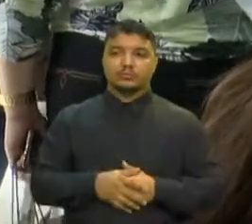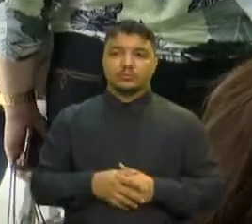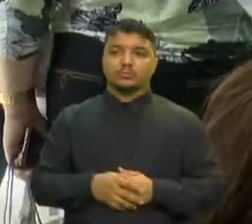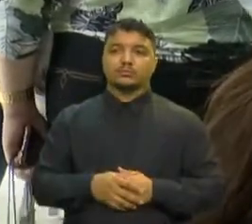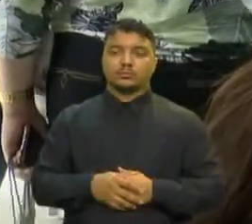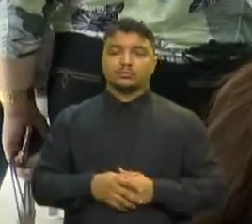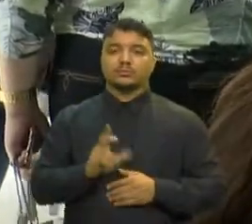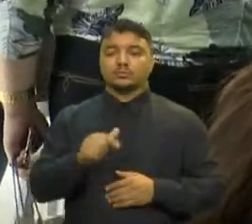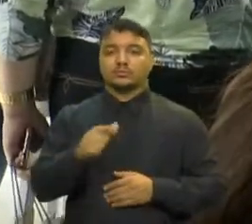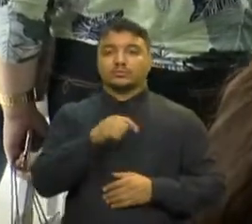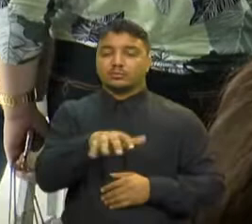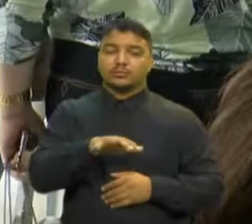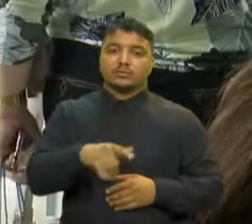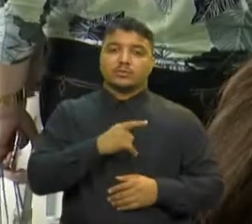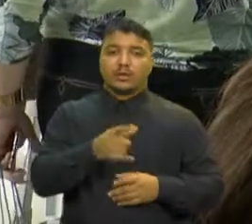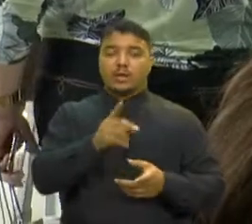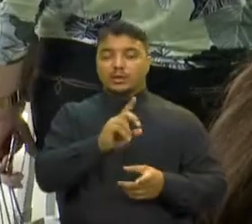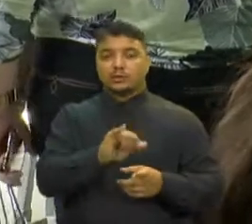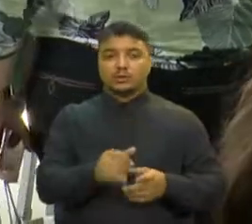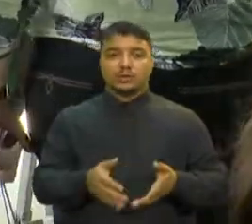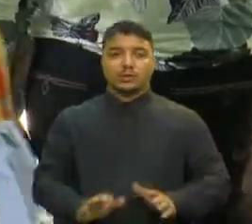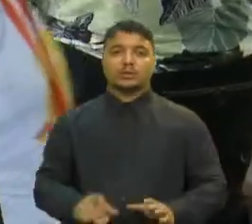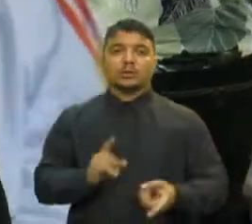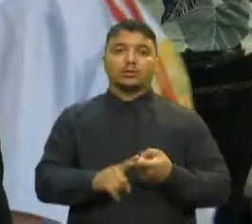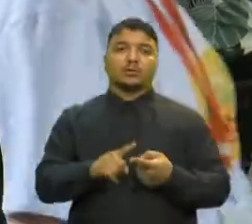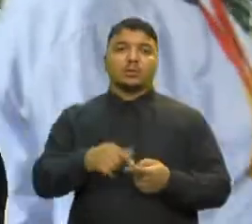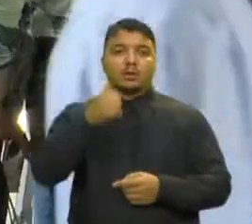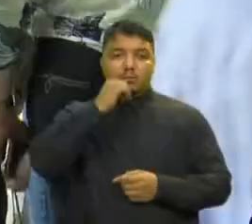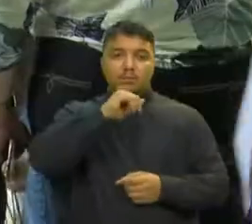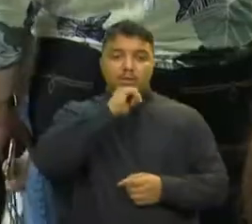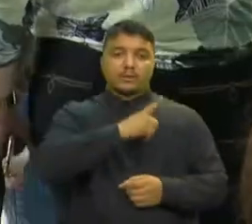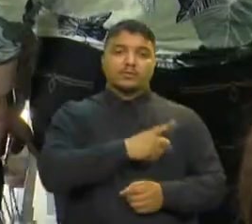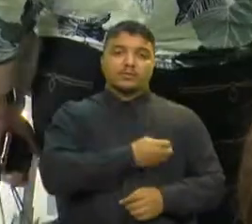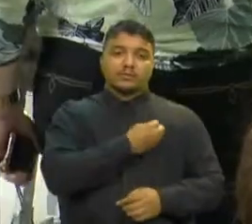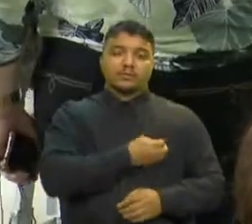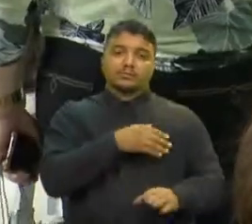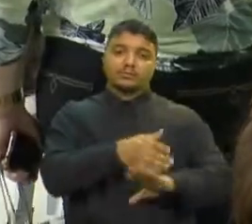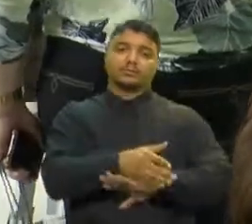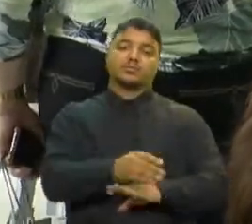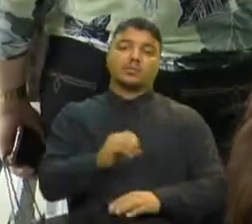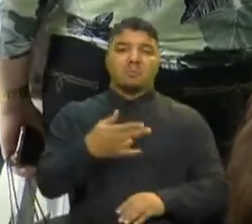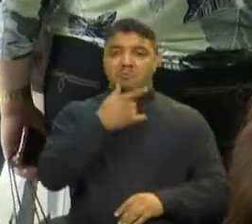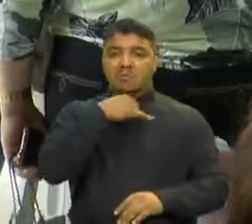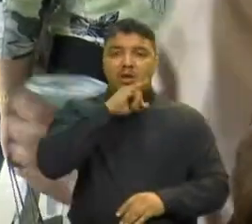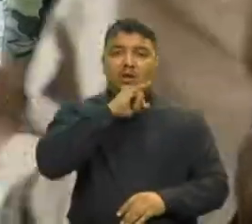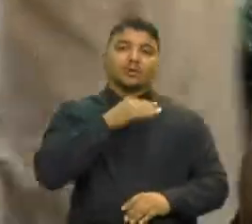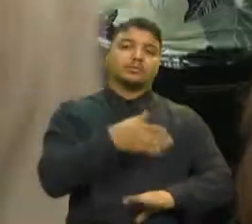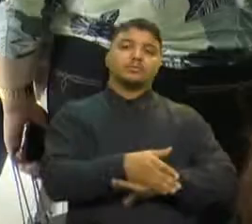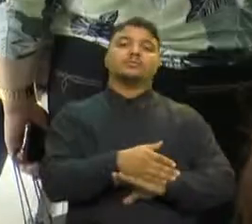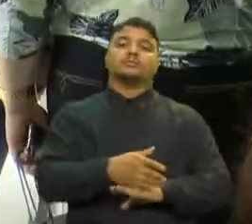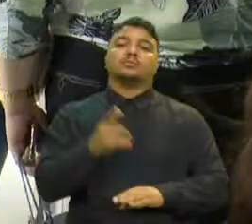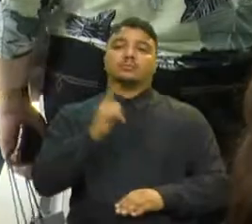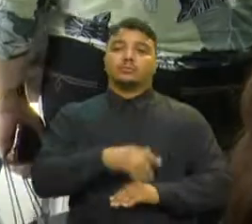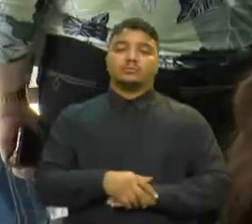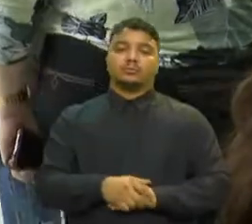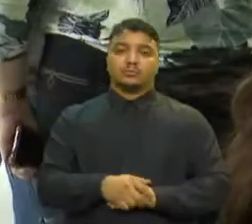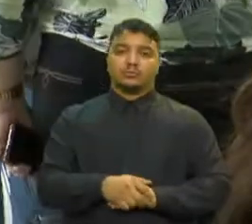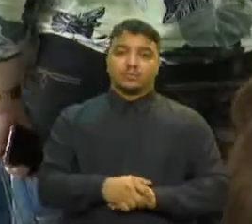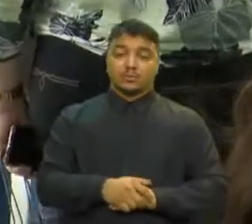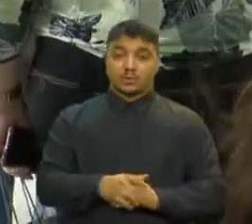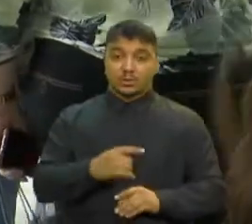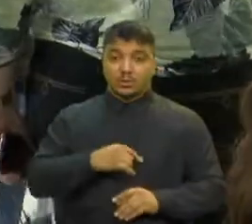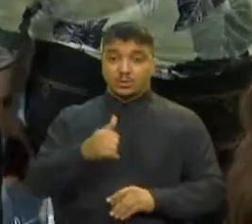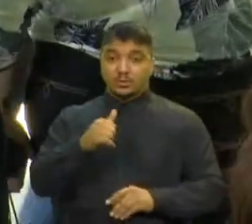nascimento A mãe deve comparecer Ou o pai, para efetivamente ter esse vínculo Porque o que nos